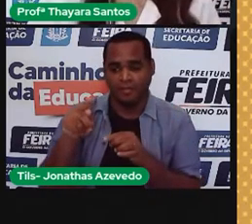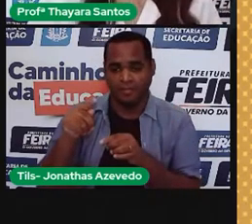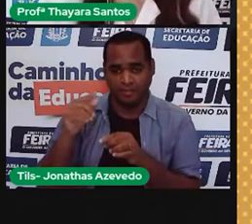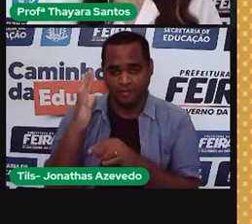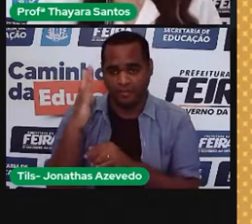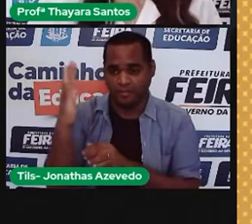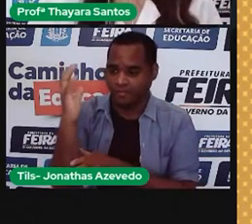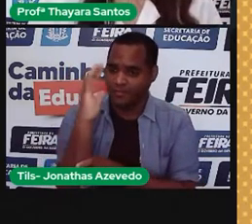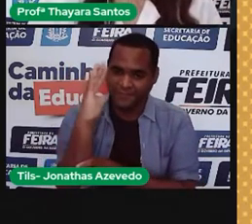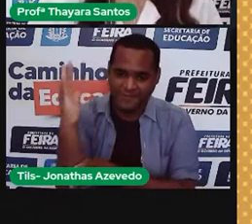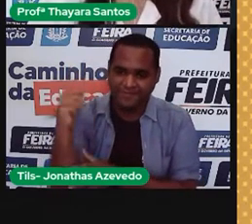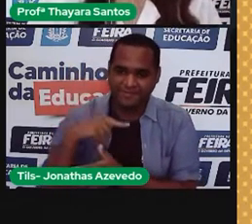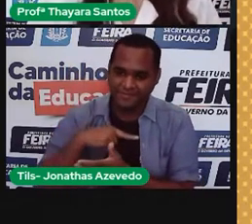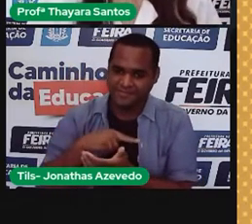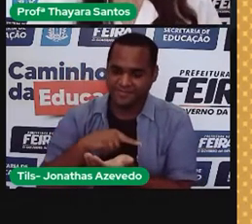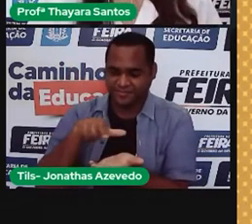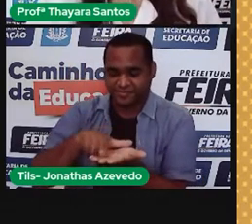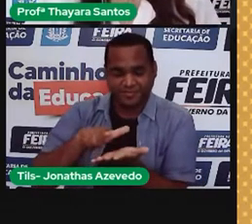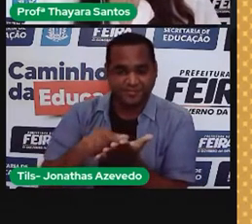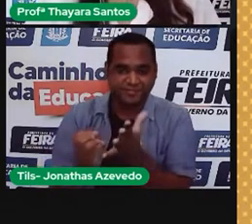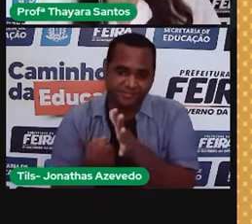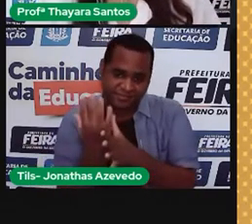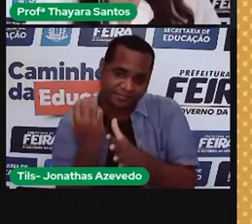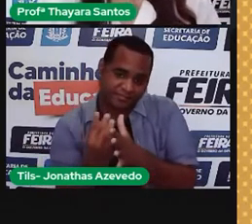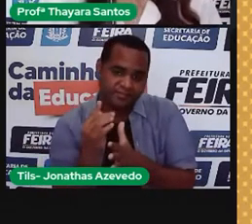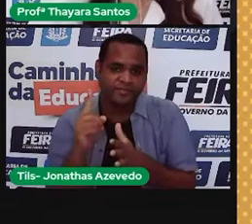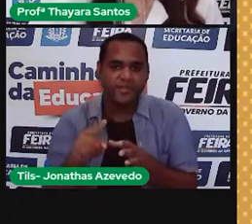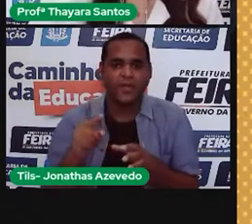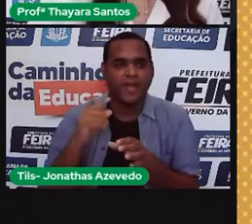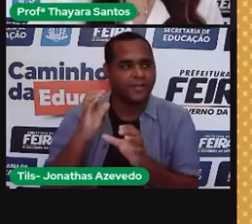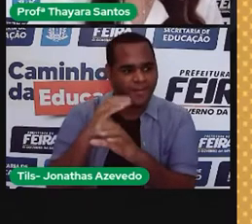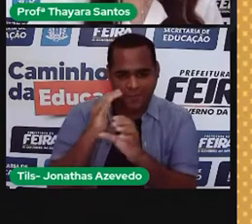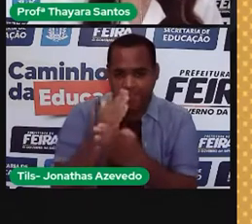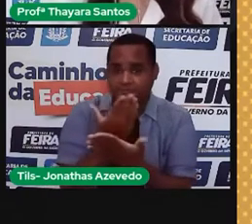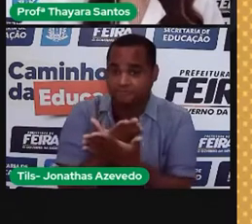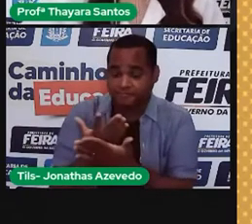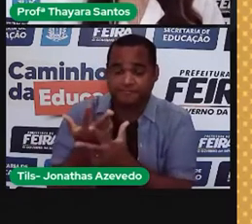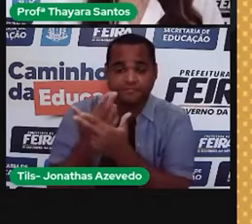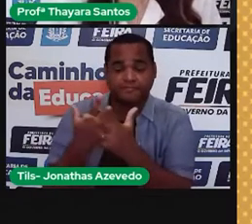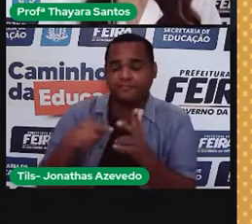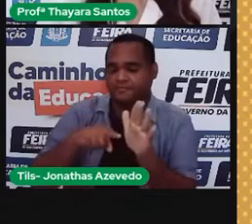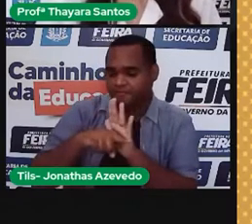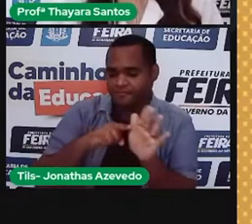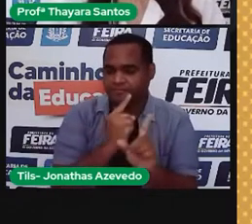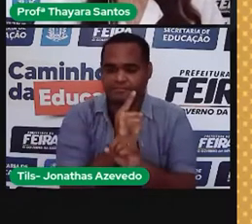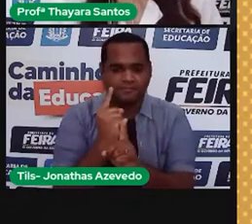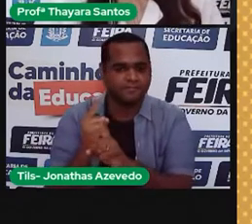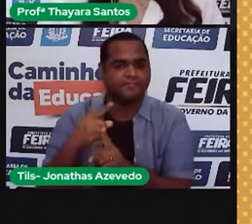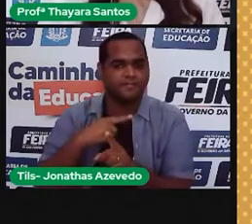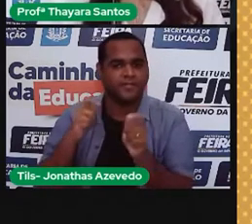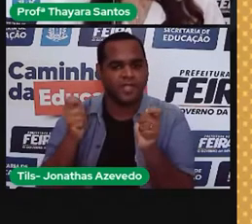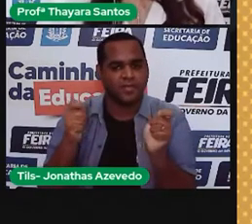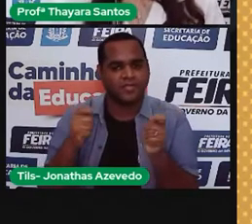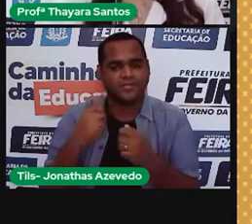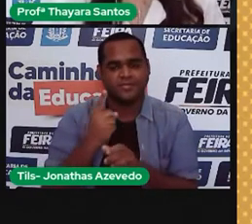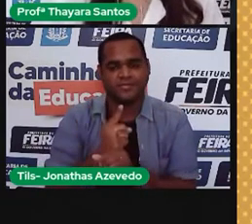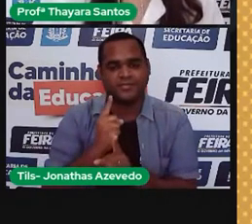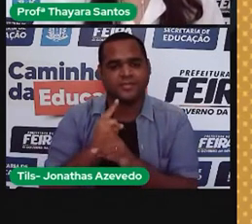esse papel. Então, como ele é produzido no laboratório, ele também é um exemplo de material sintético.